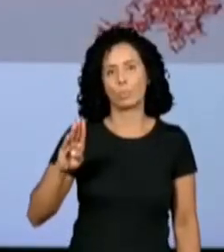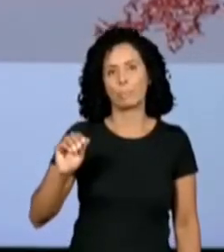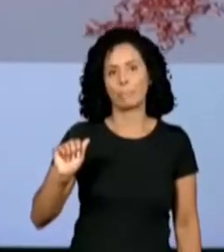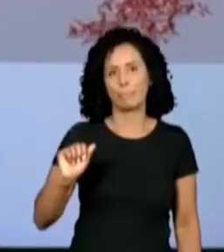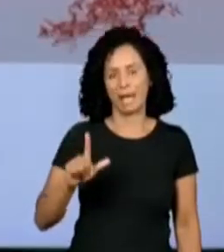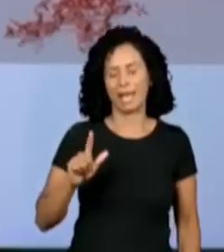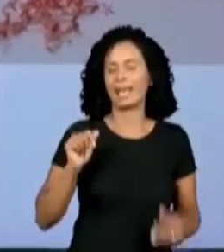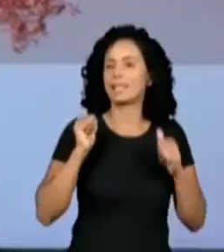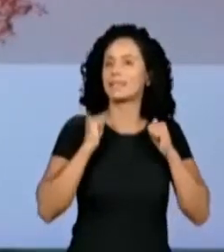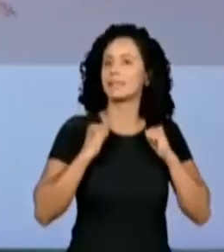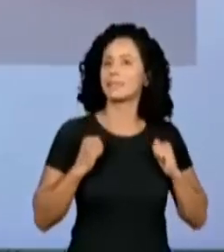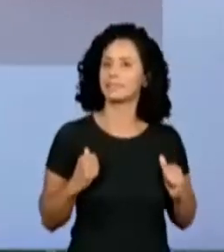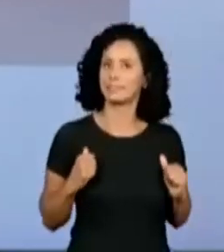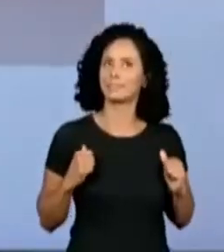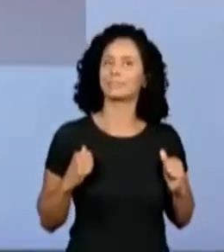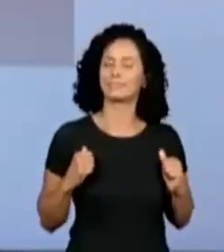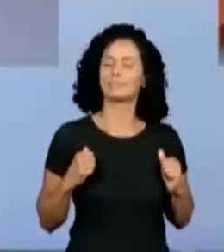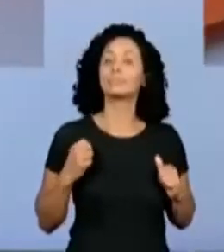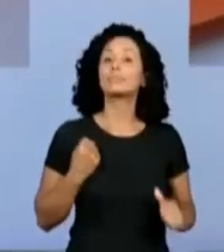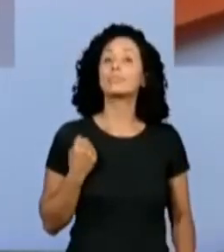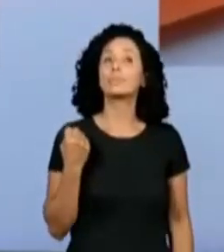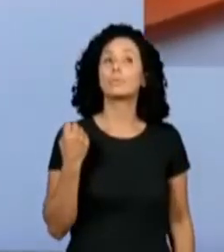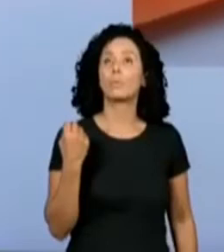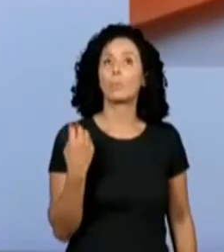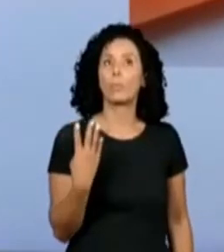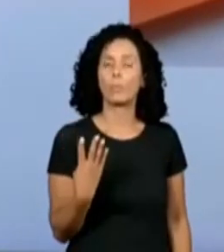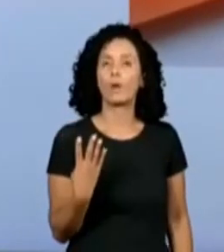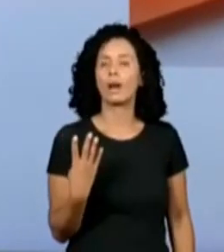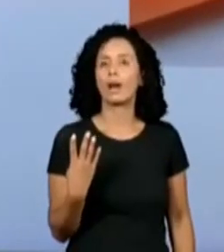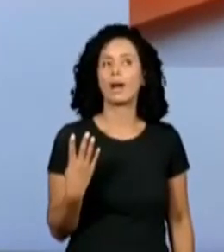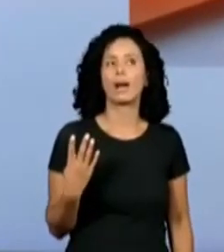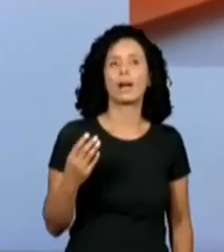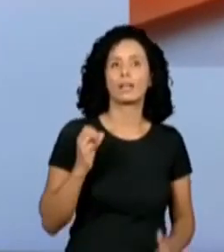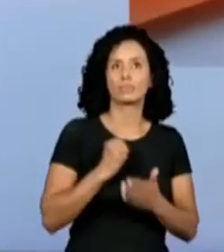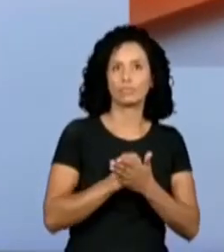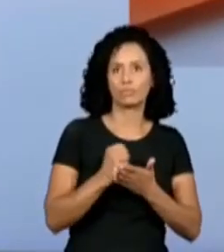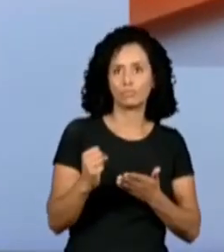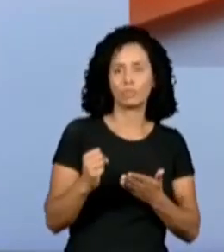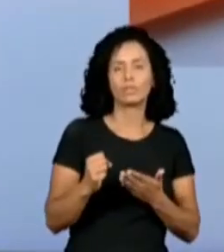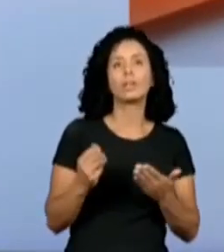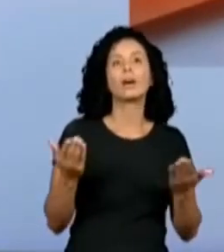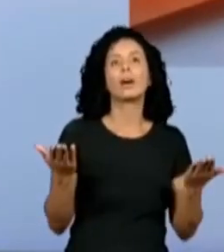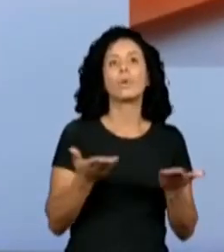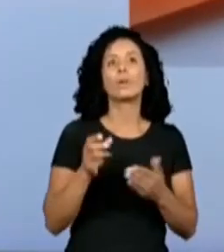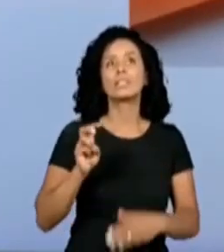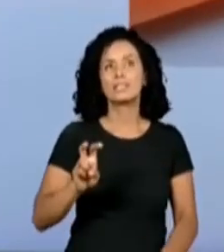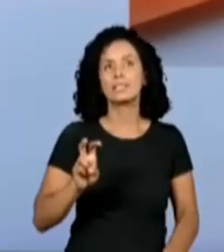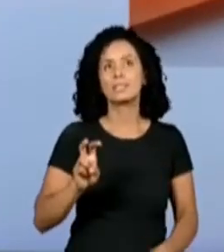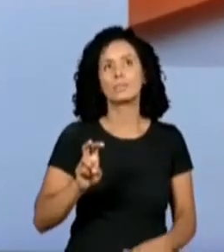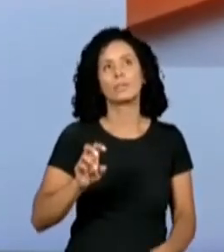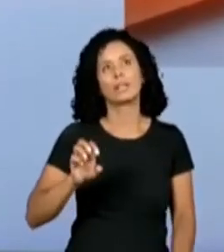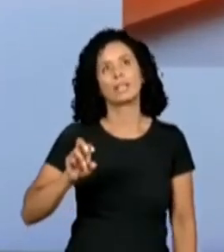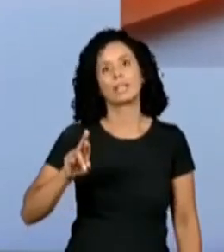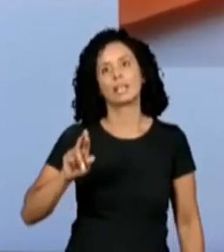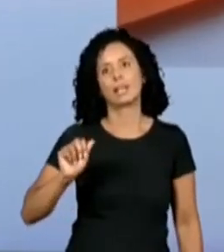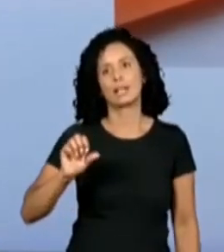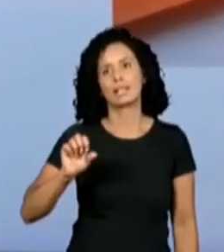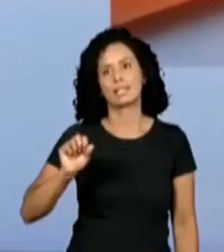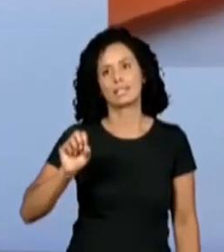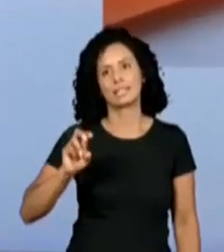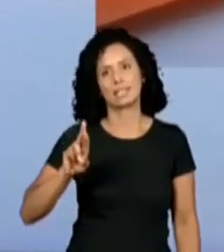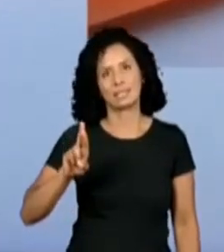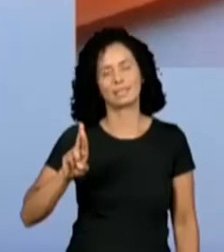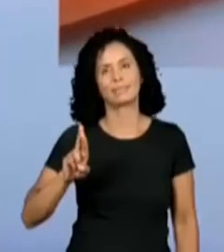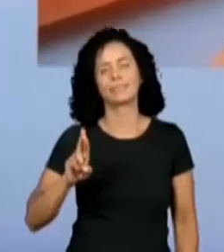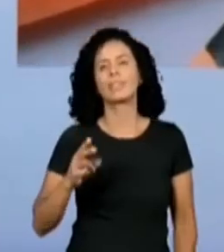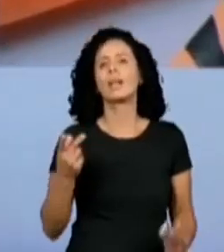there. Number five, eraser. Yes, certinho. E agora, a pro Gisele mandou para a gente o